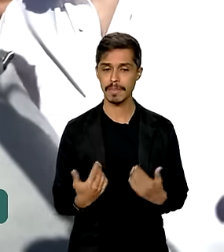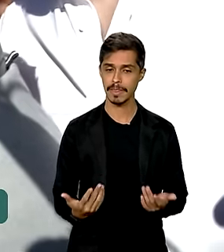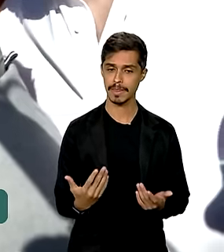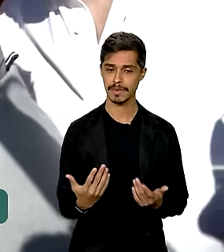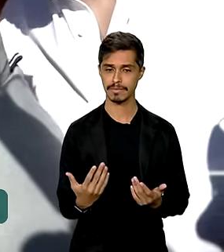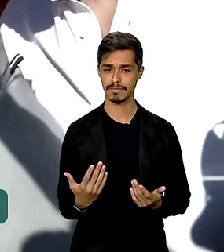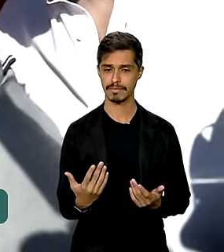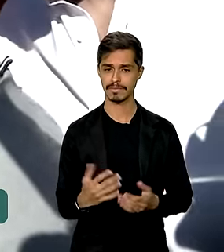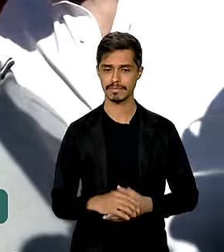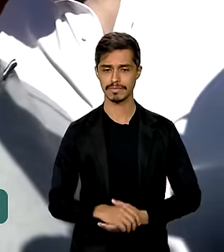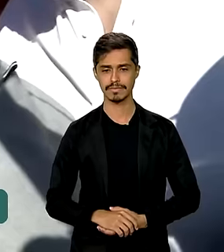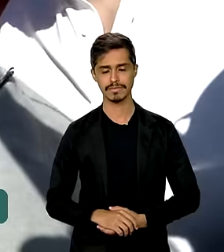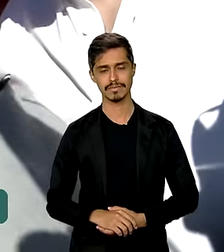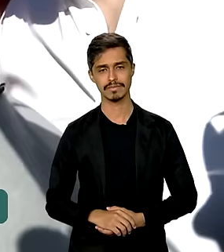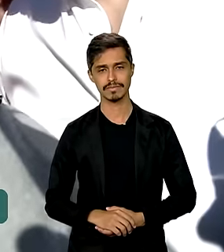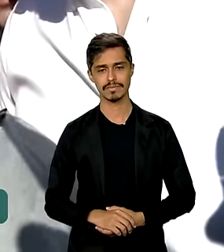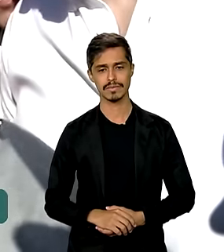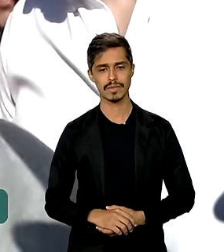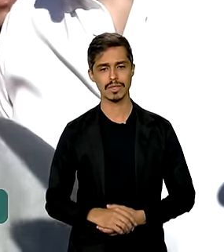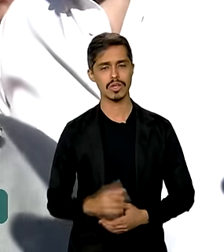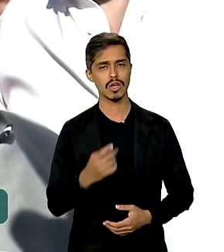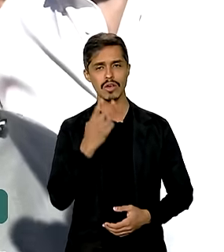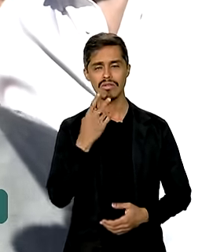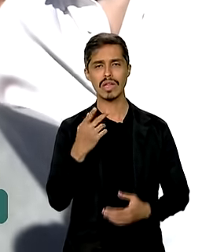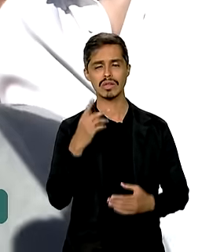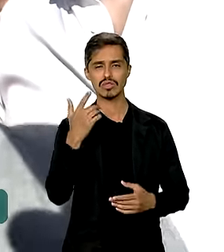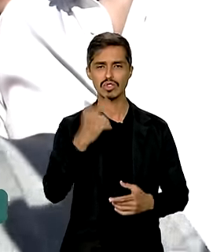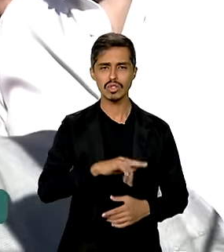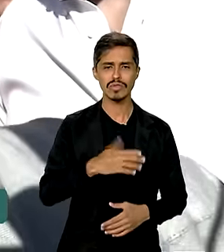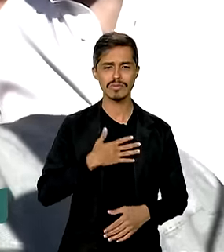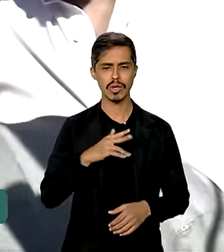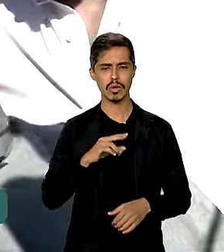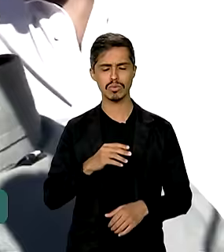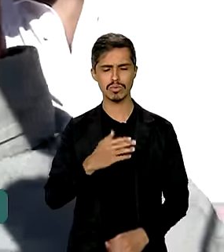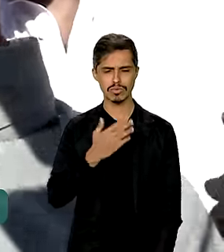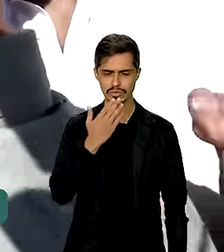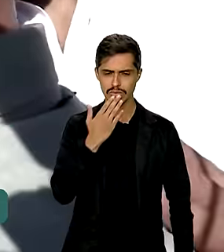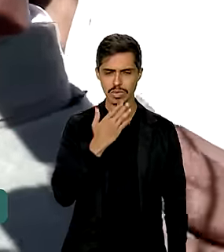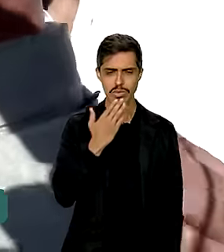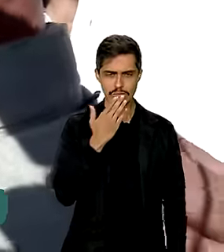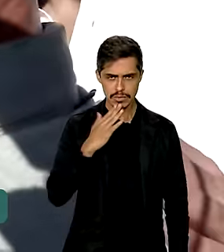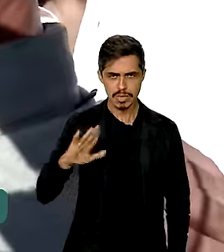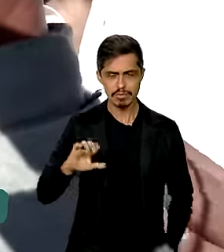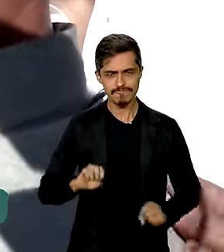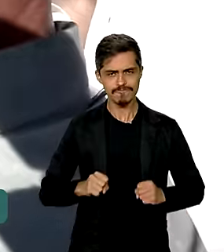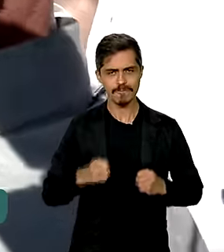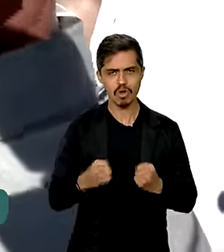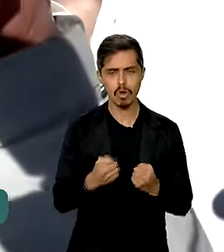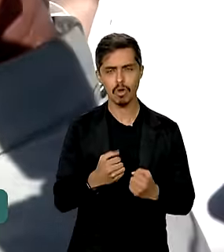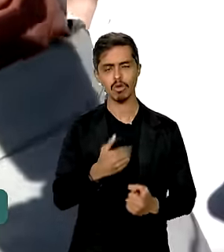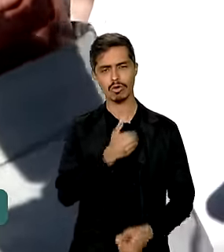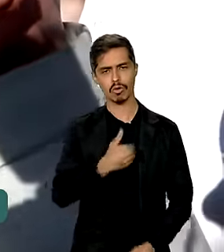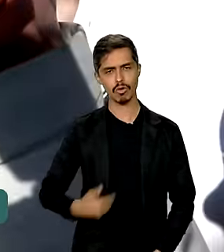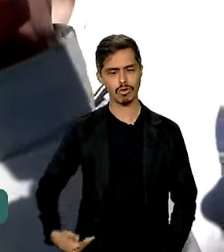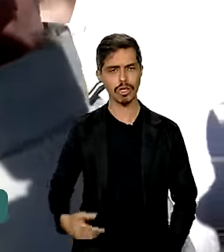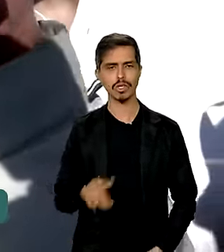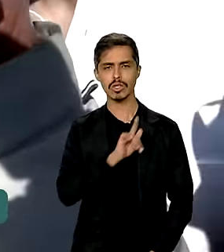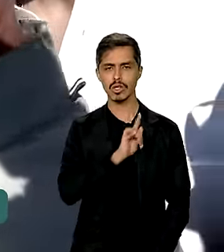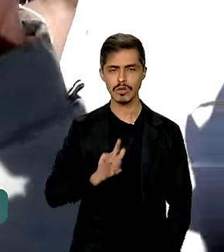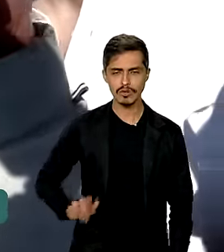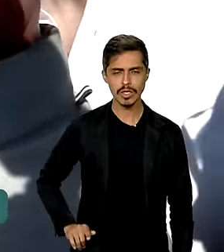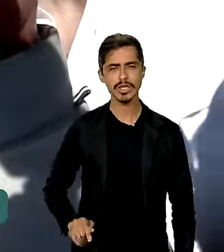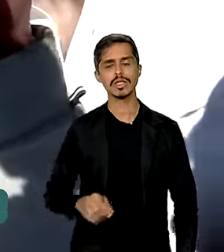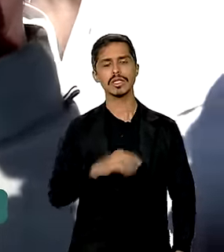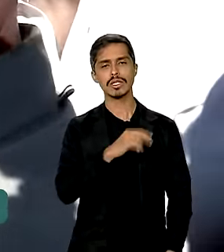eu apenas reitero o meu compromisso aqui com o governador, com os prefeitos. Nós somos parceiros na